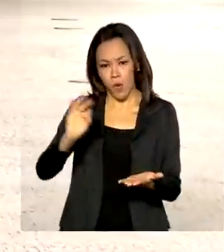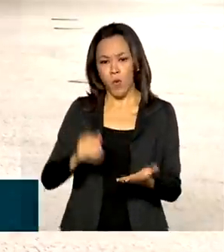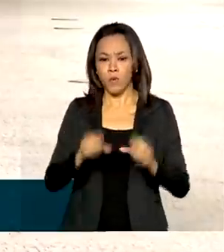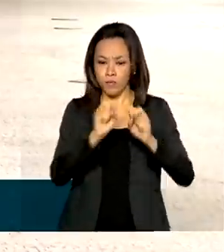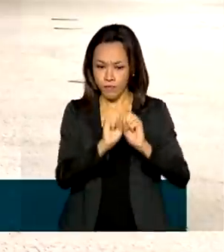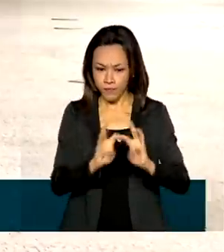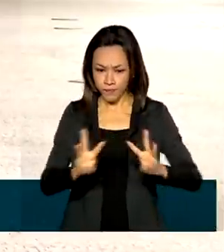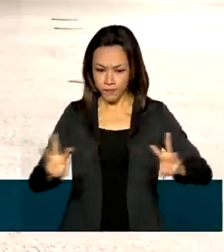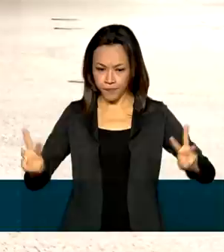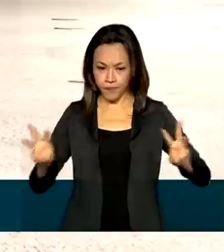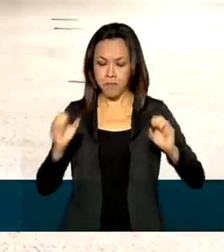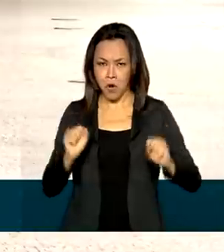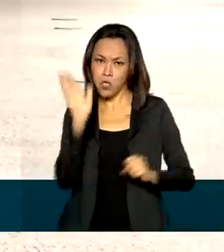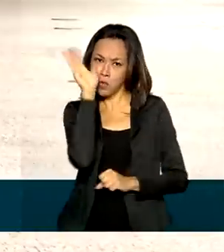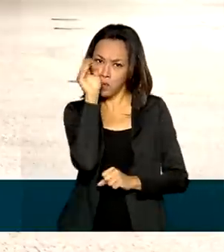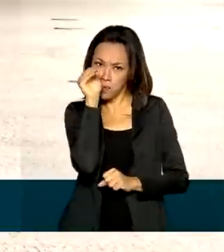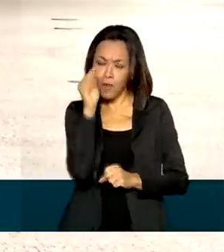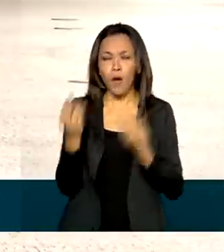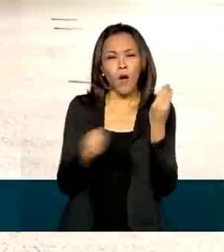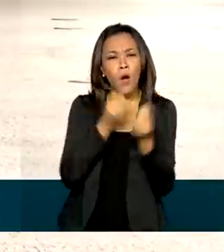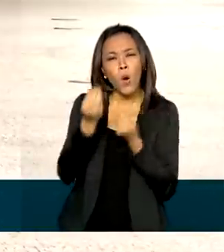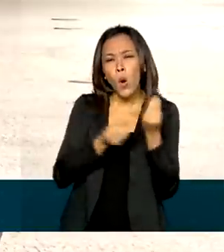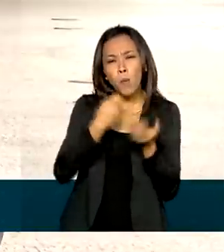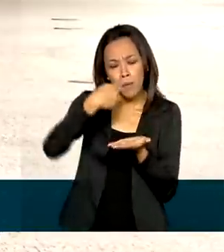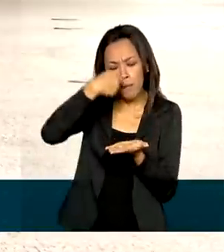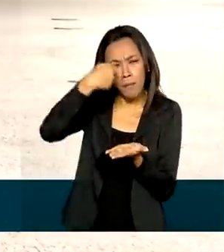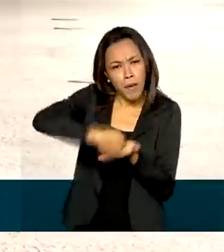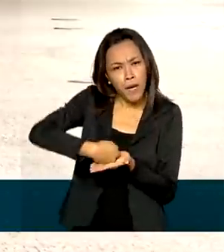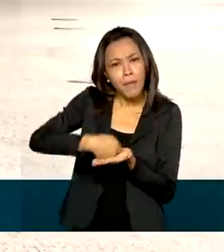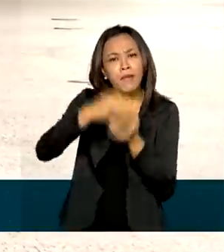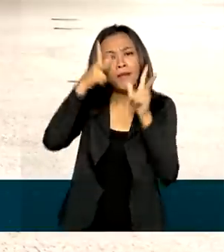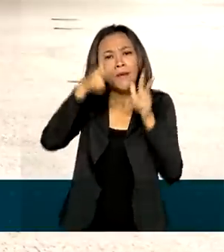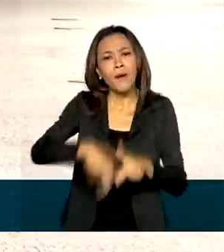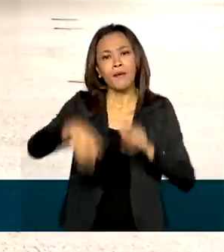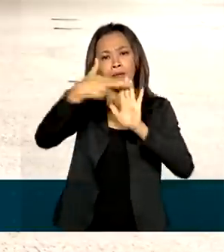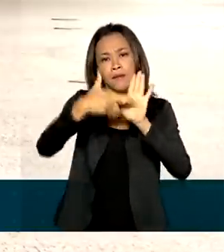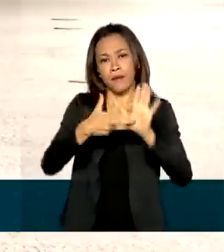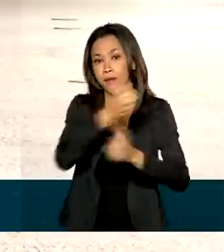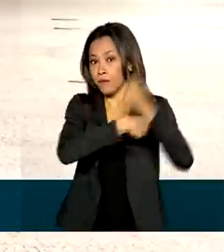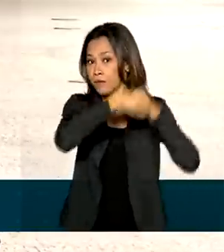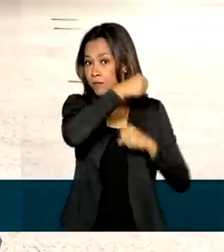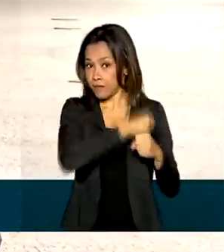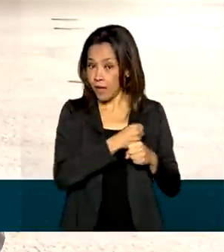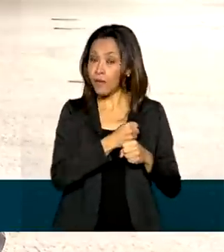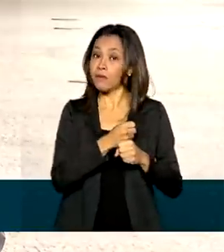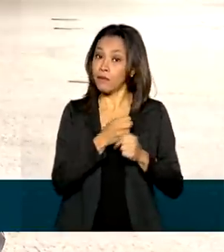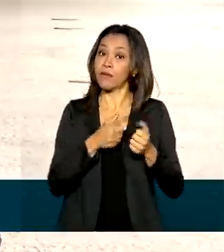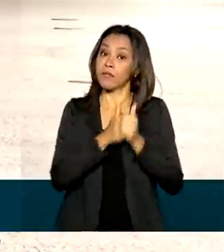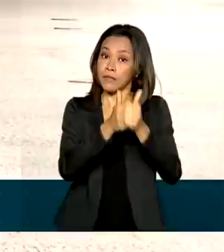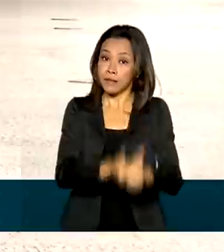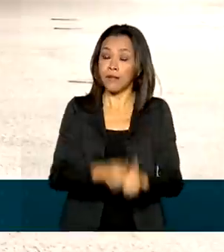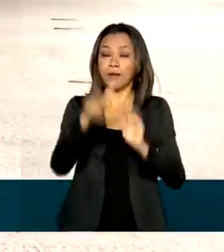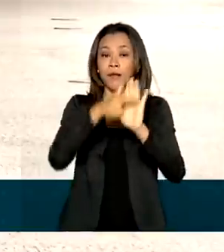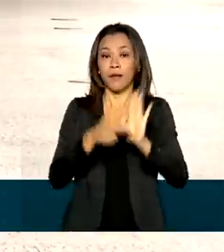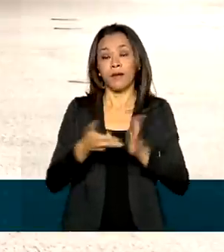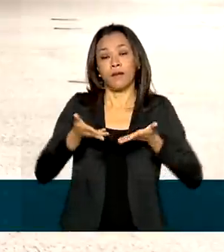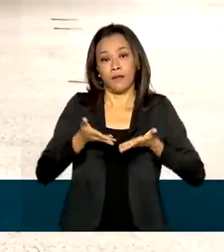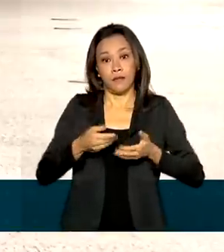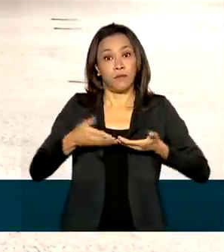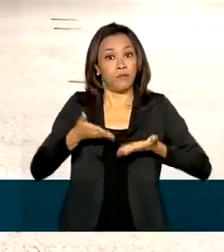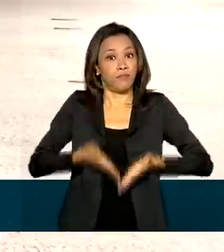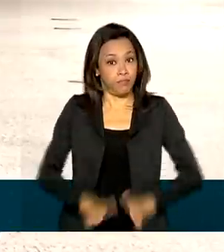que aparece aí na tela. Quanto à forma de pagamento, ela segue o mesmo do ano passado por mês de nascimento e recebimento em contas sociais